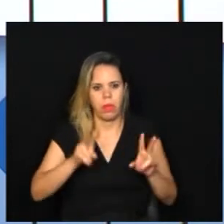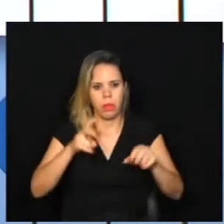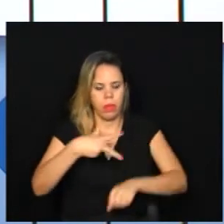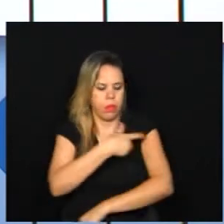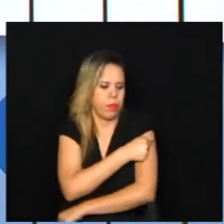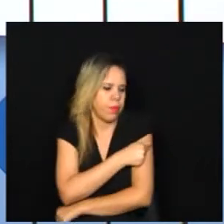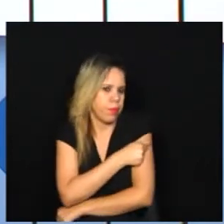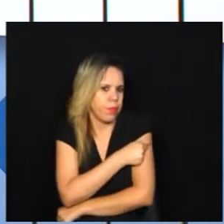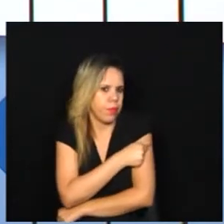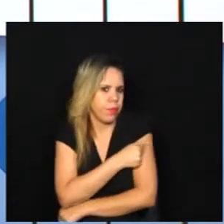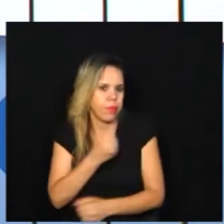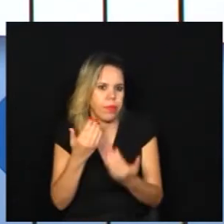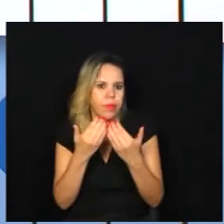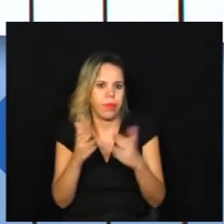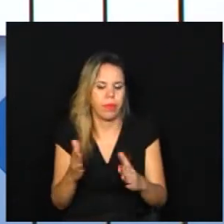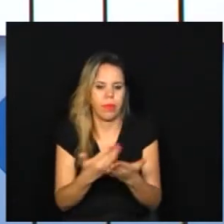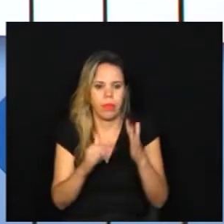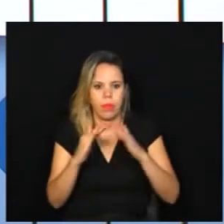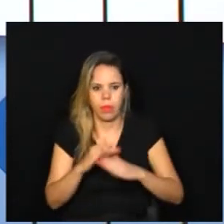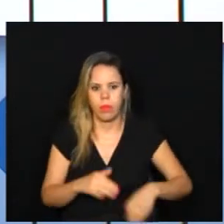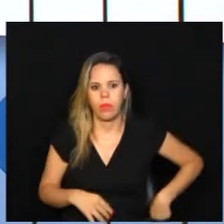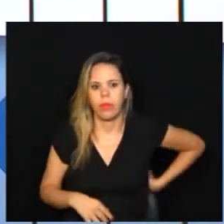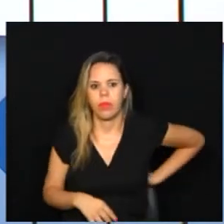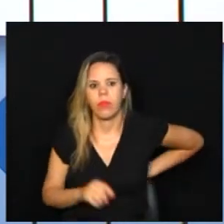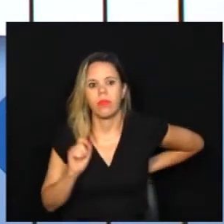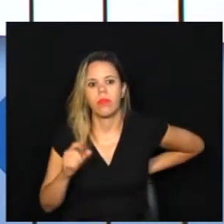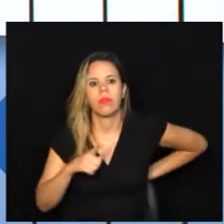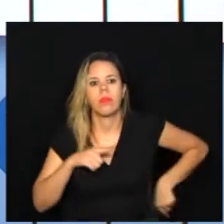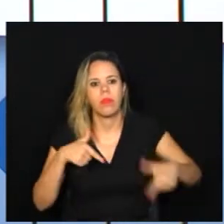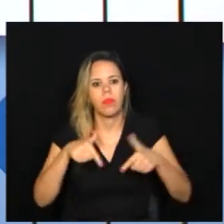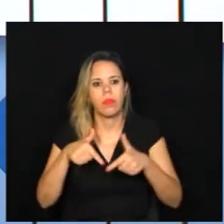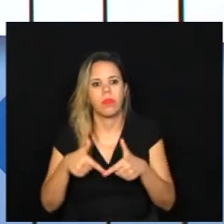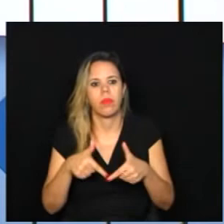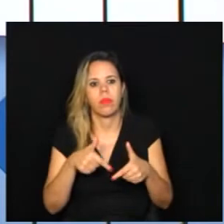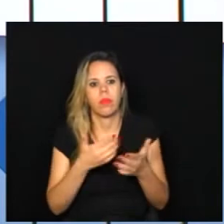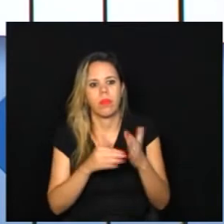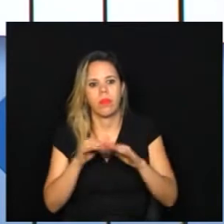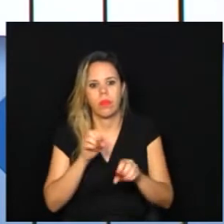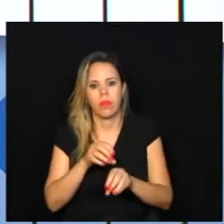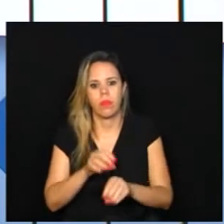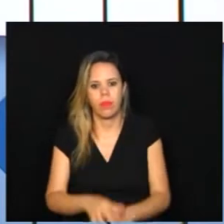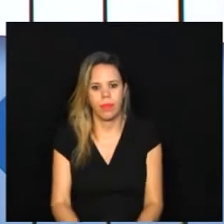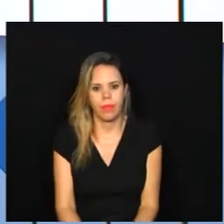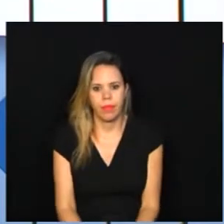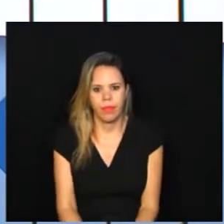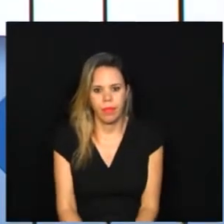vacina na reabertura das escolas para quem trabalha nas unidades de ensino.